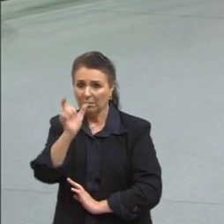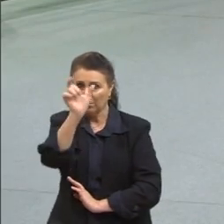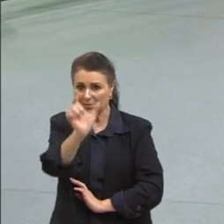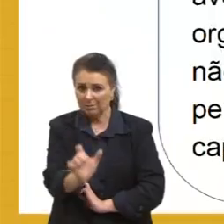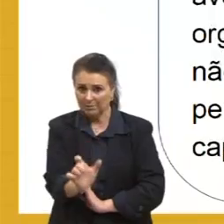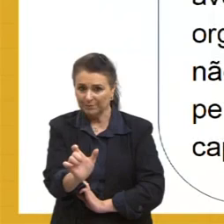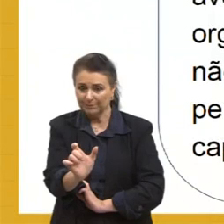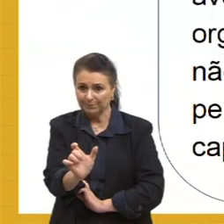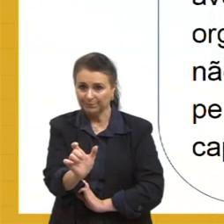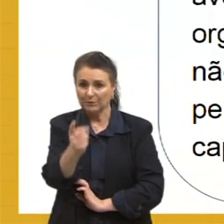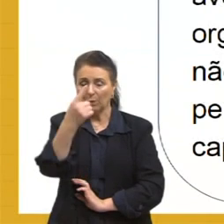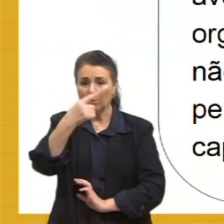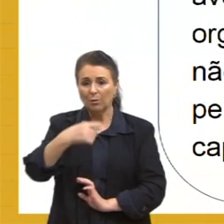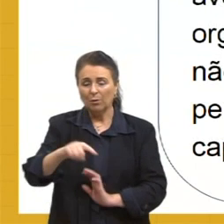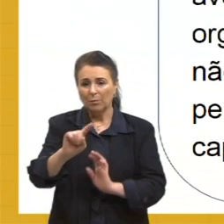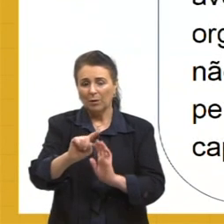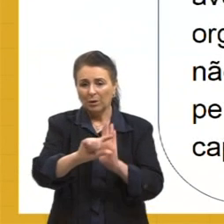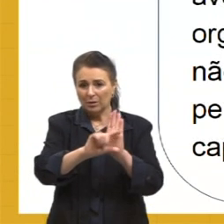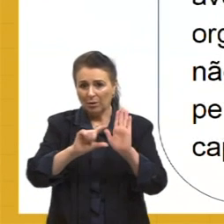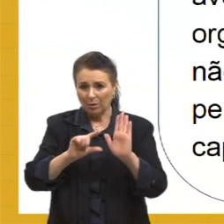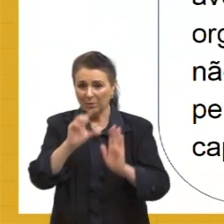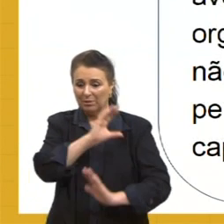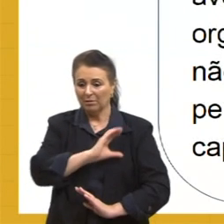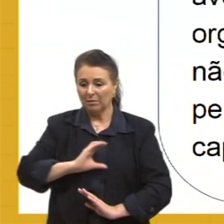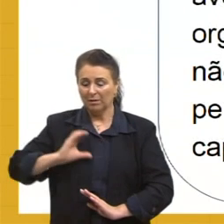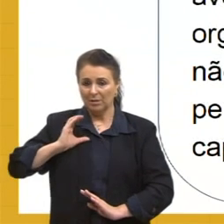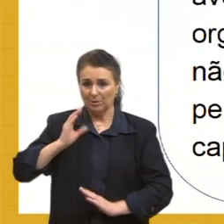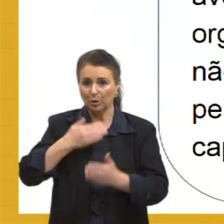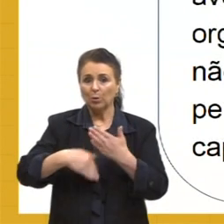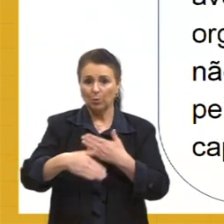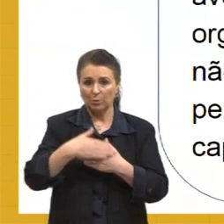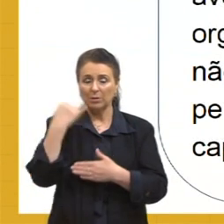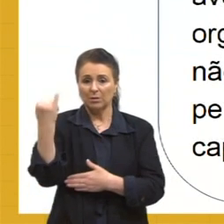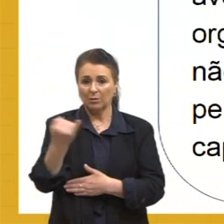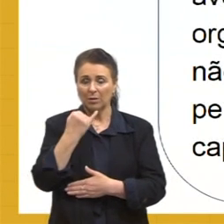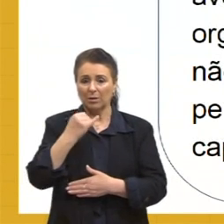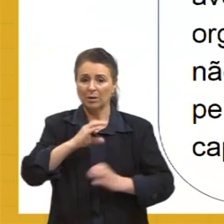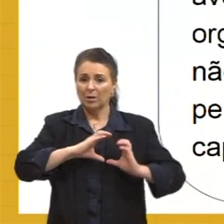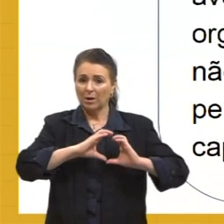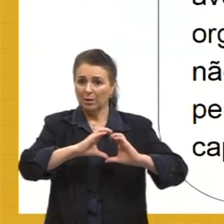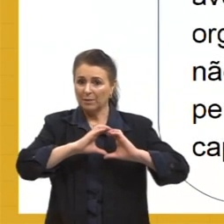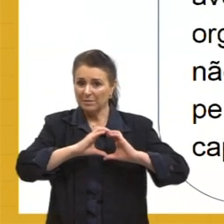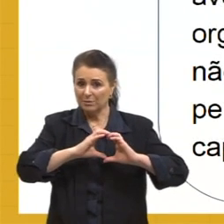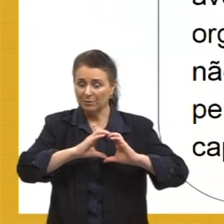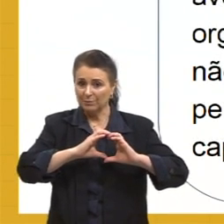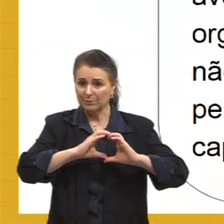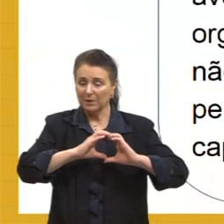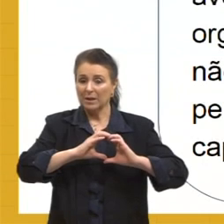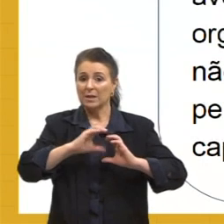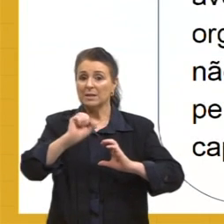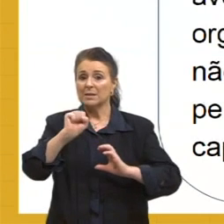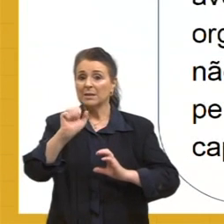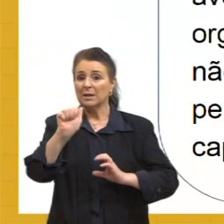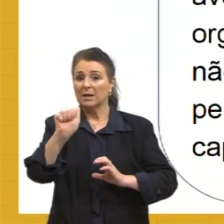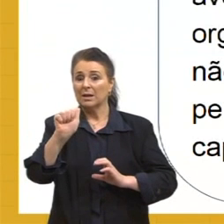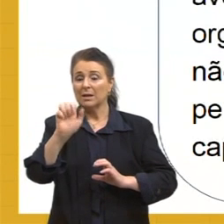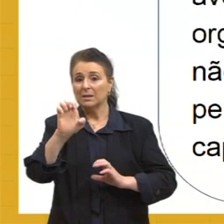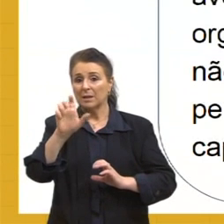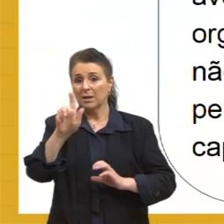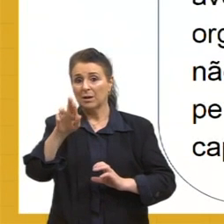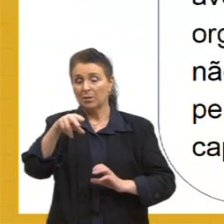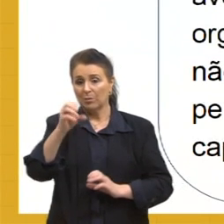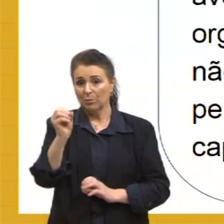Uma outra obra muito importante da Clarice, e todas são, mas... A Paixão segundo GH. Observem que GH é um